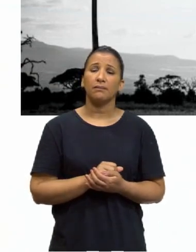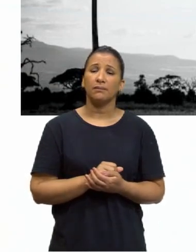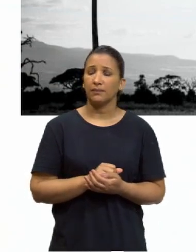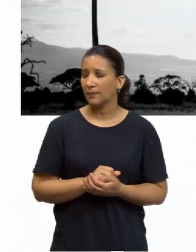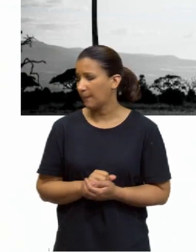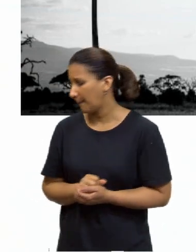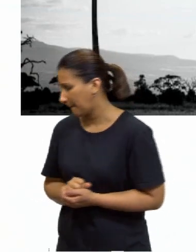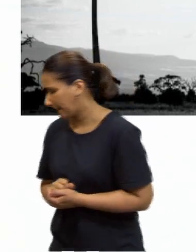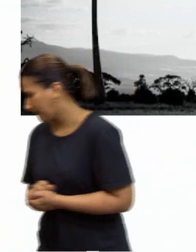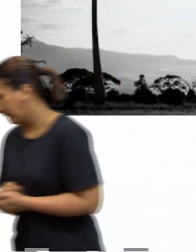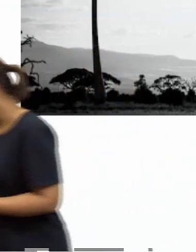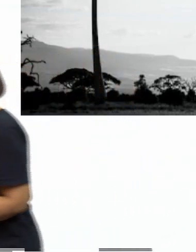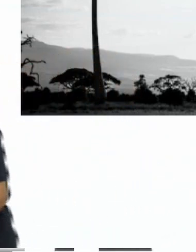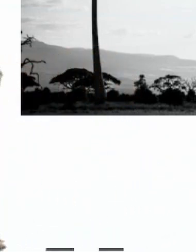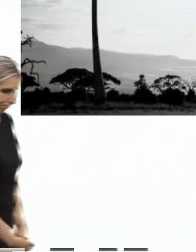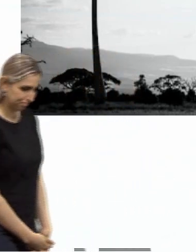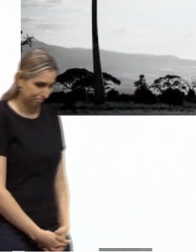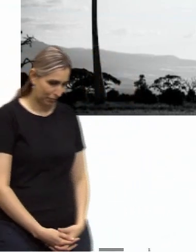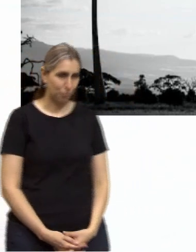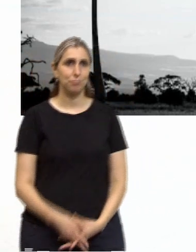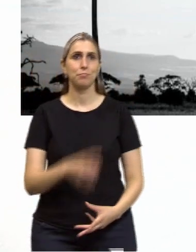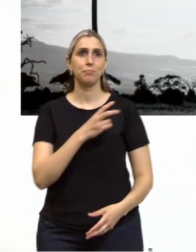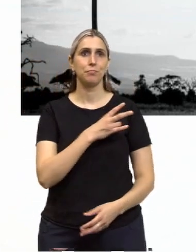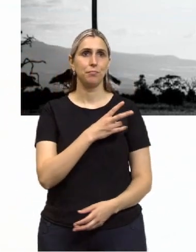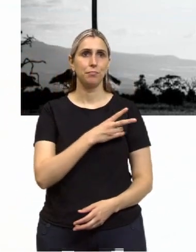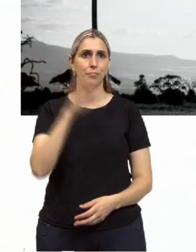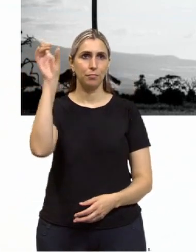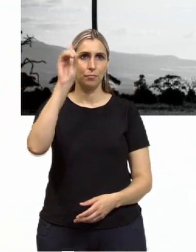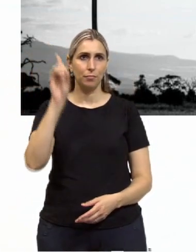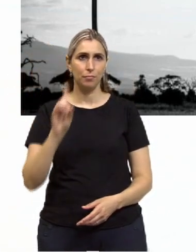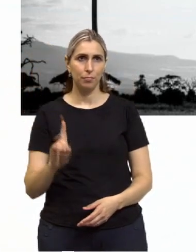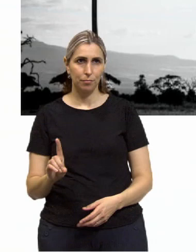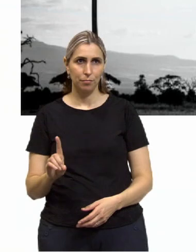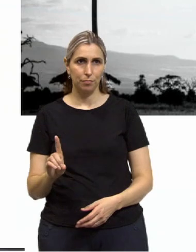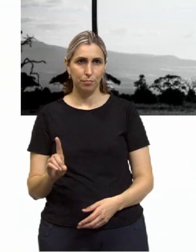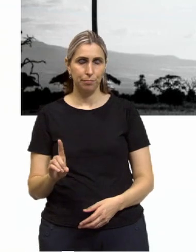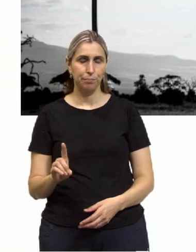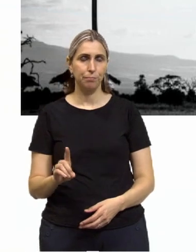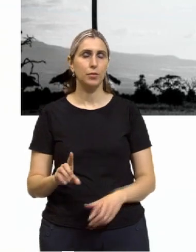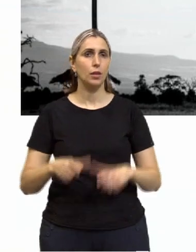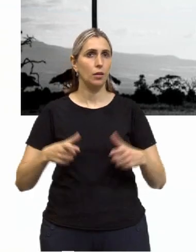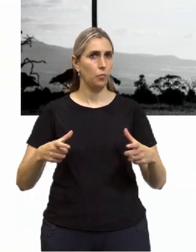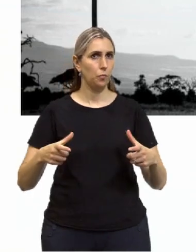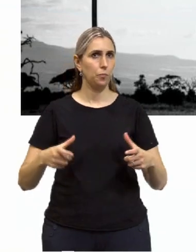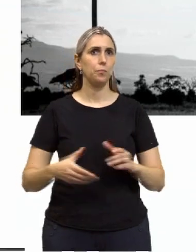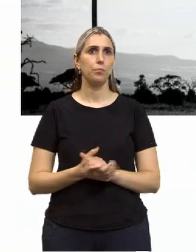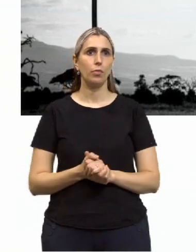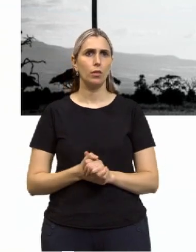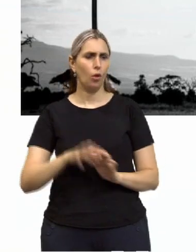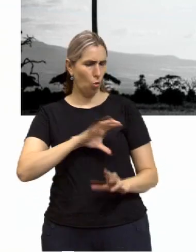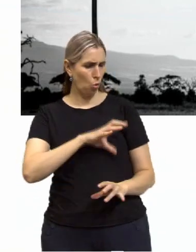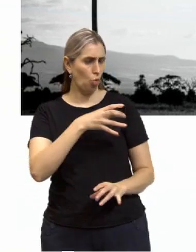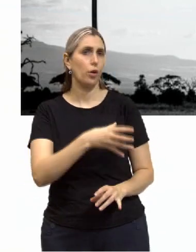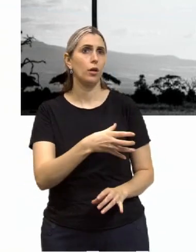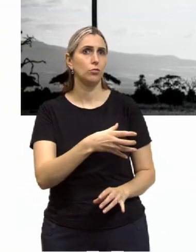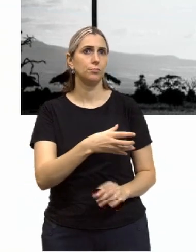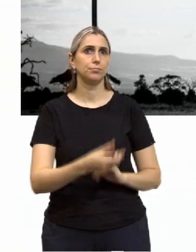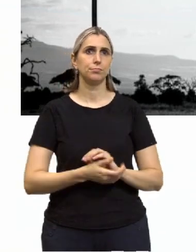entre a covardia, que é a deficiência, e a temeridade, que é o excesso. Então, a coragem.